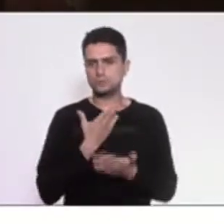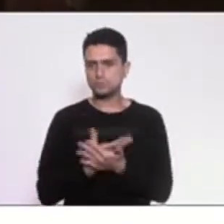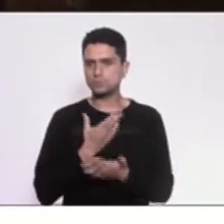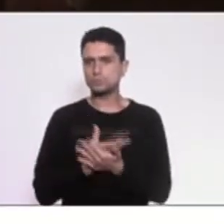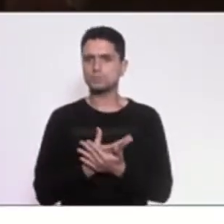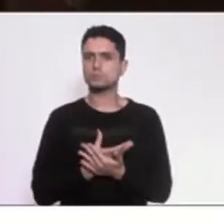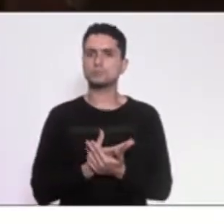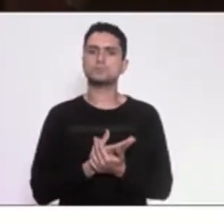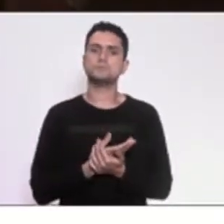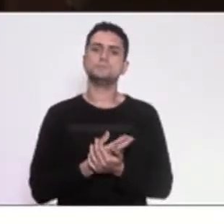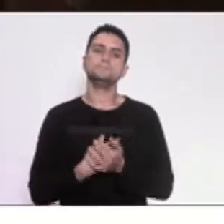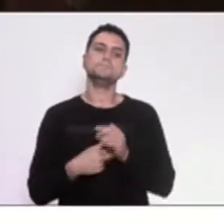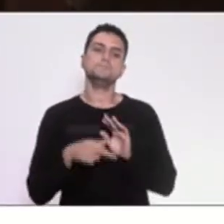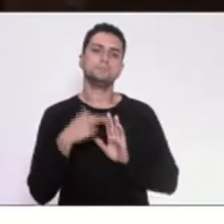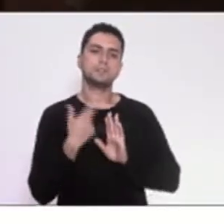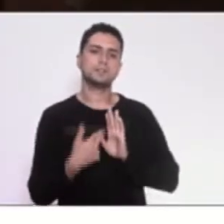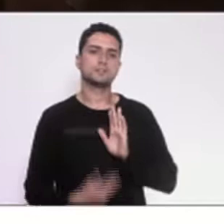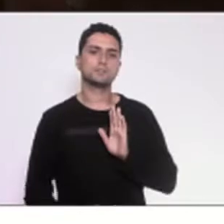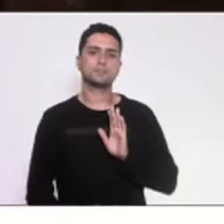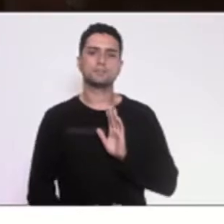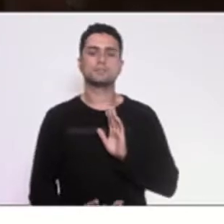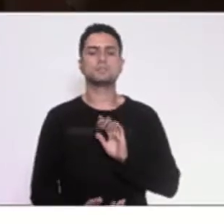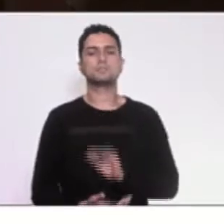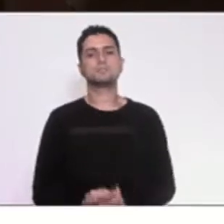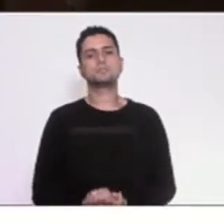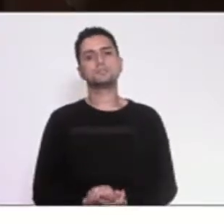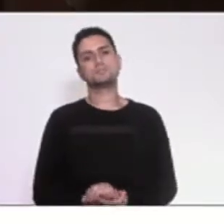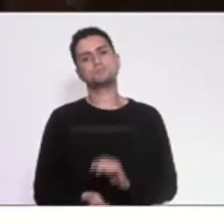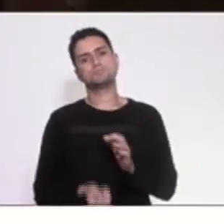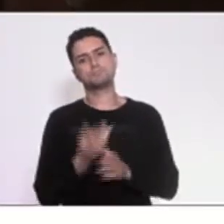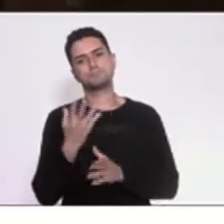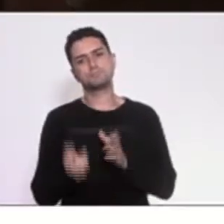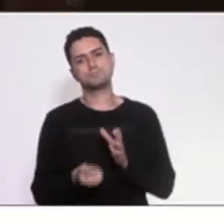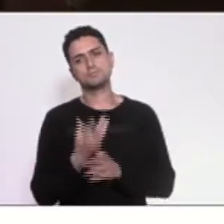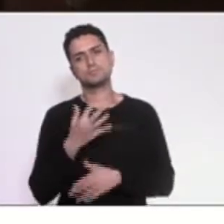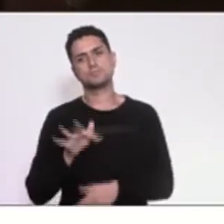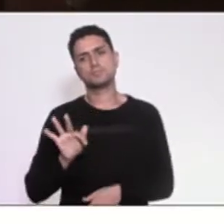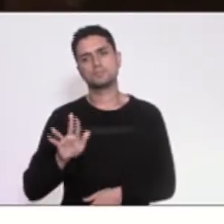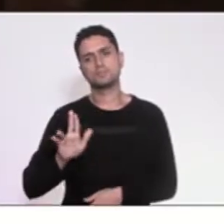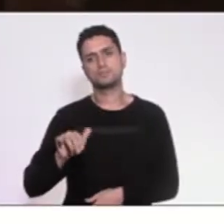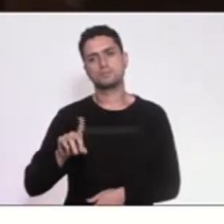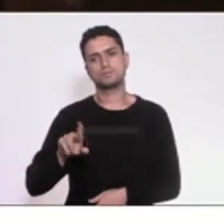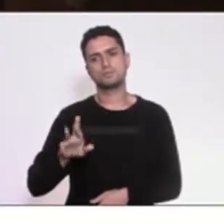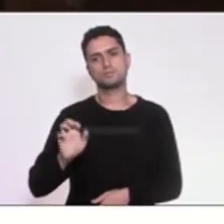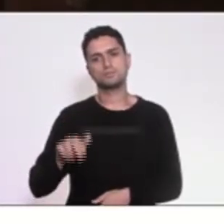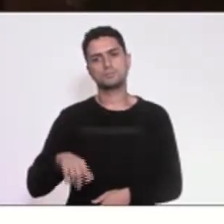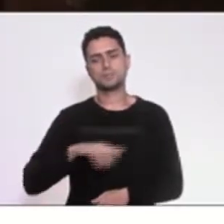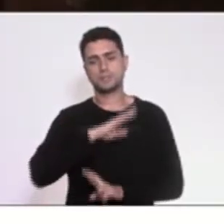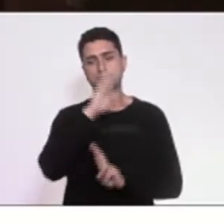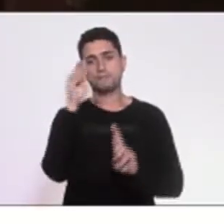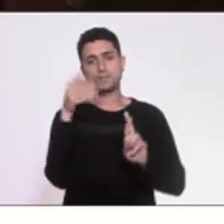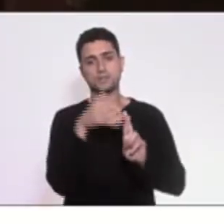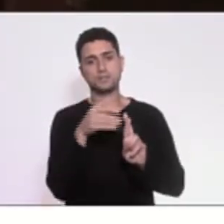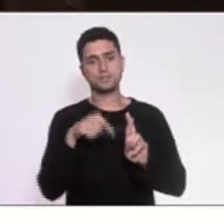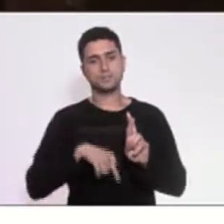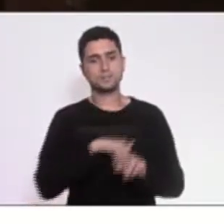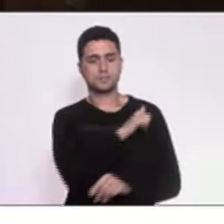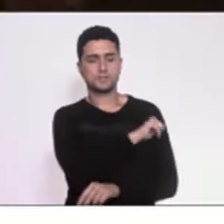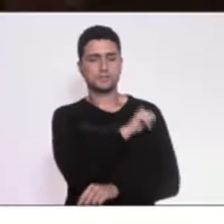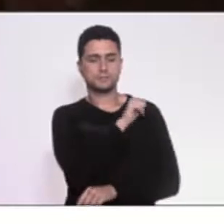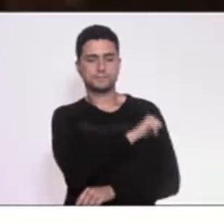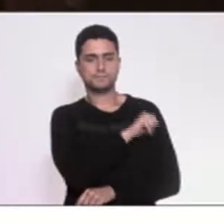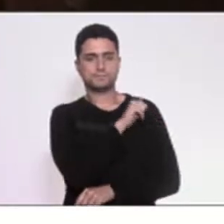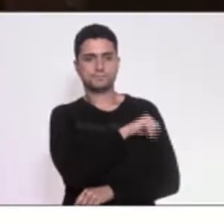nos relatórios elaborados pela Fundrem, que era a referência no Rio de Janeiro